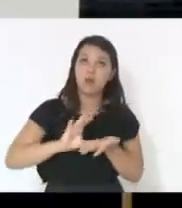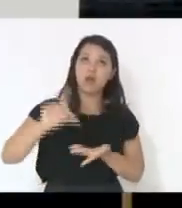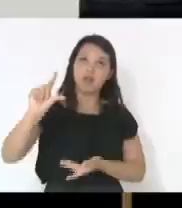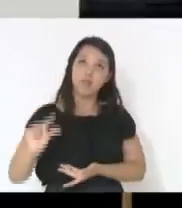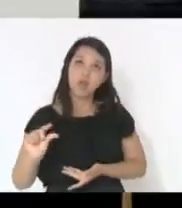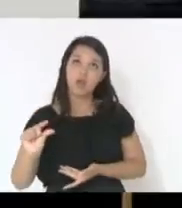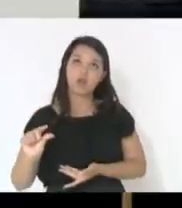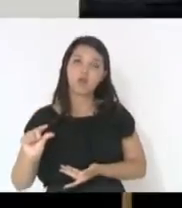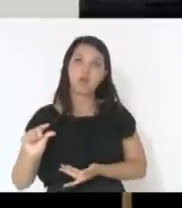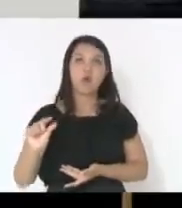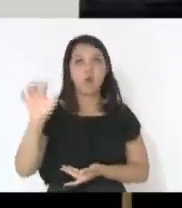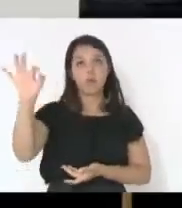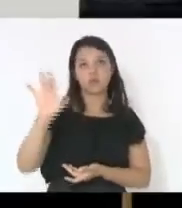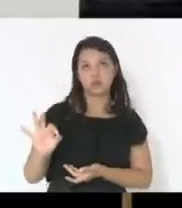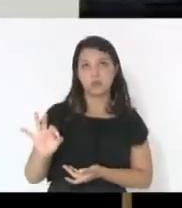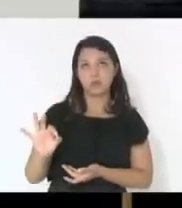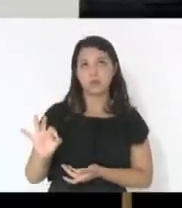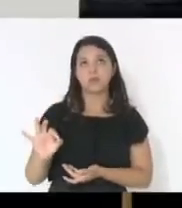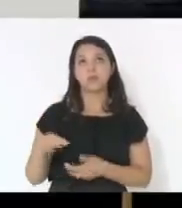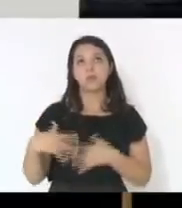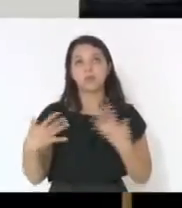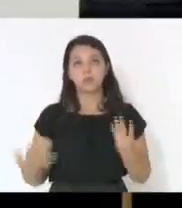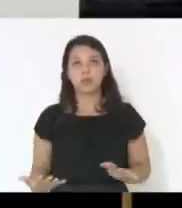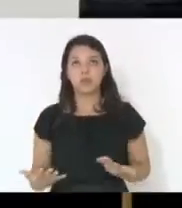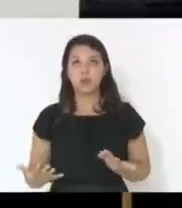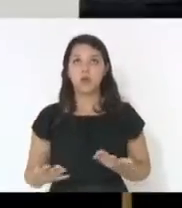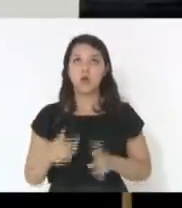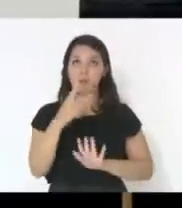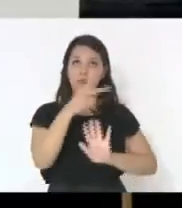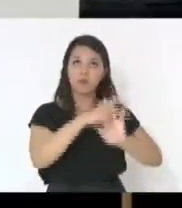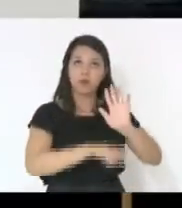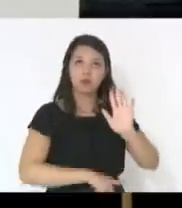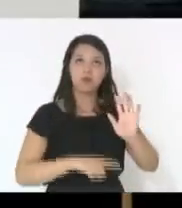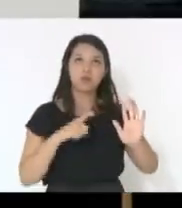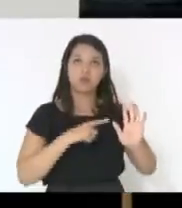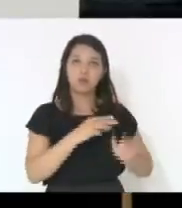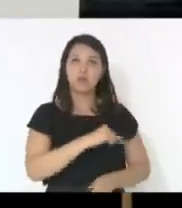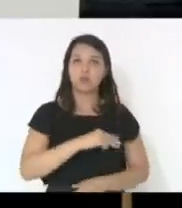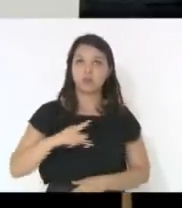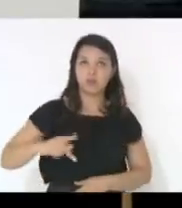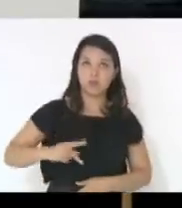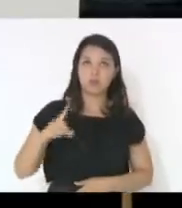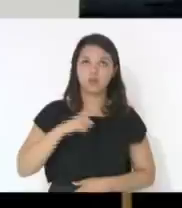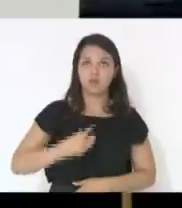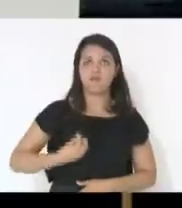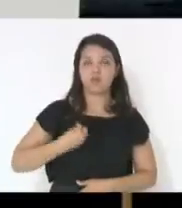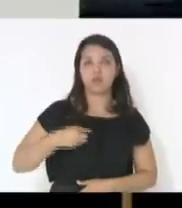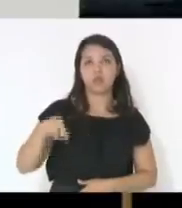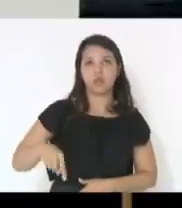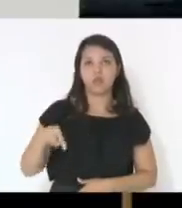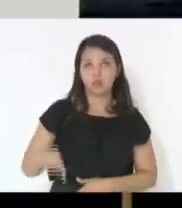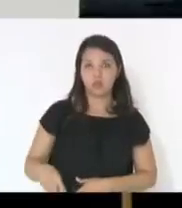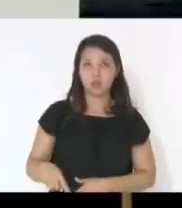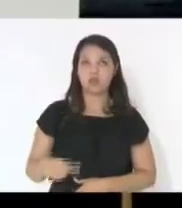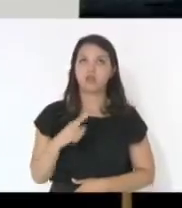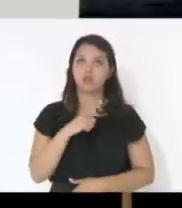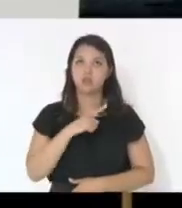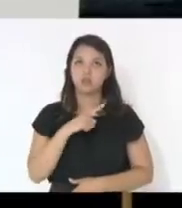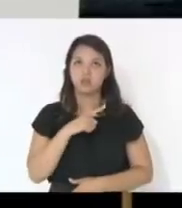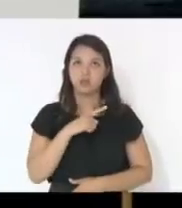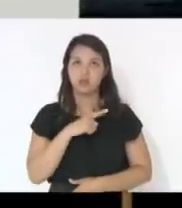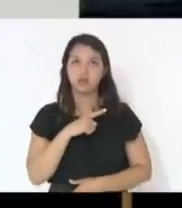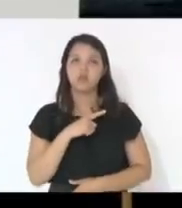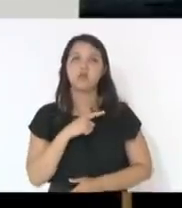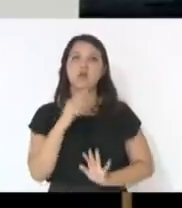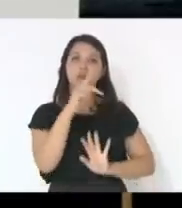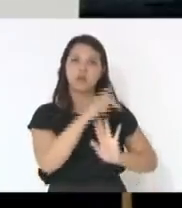um percentual. Então, esse é um projeto, aqui, o Ministério Público está aqui, houve um... foi um